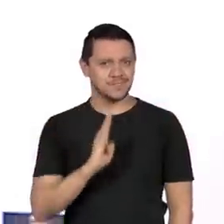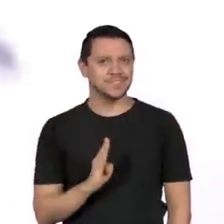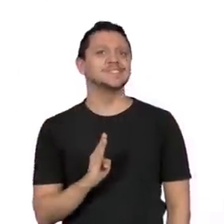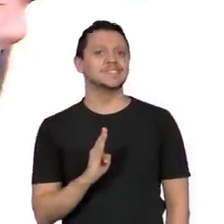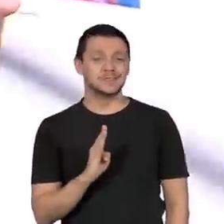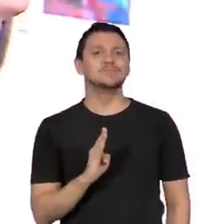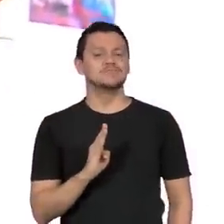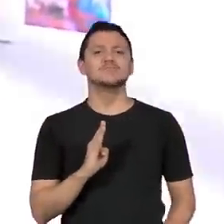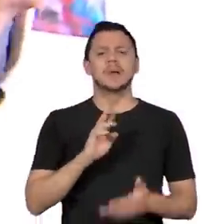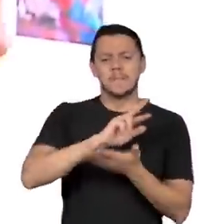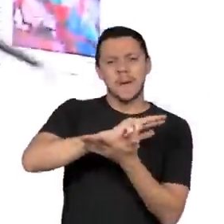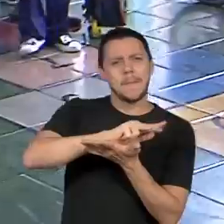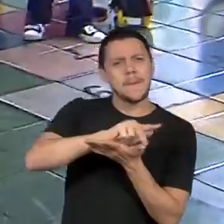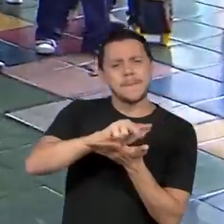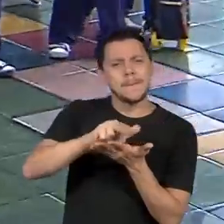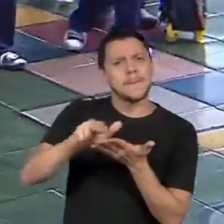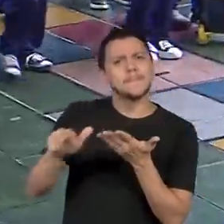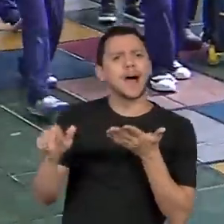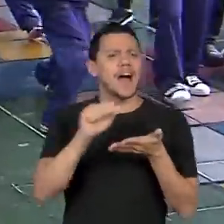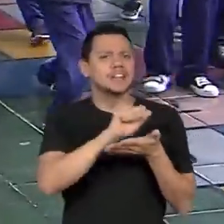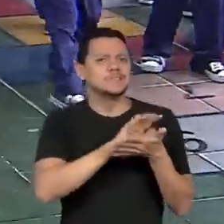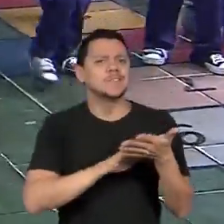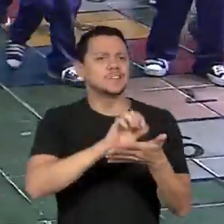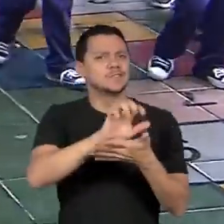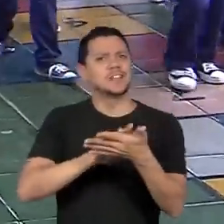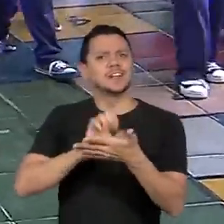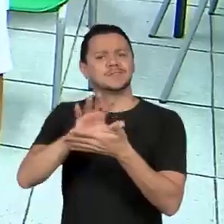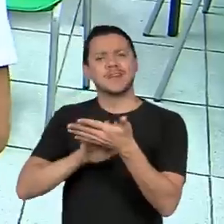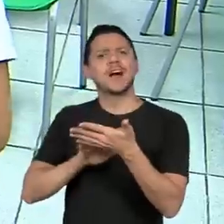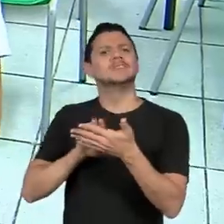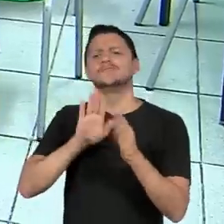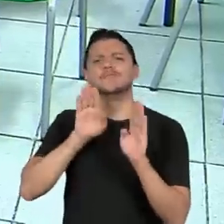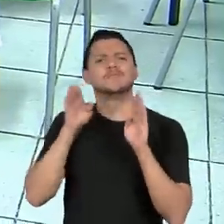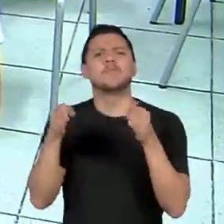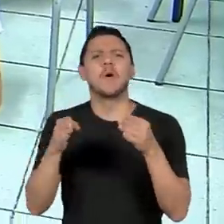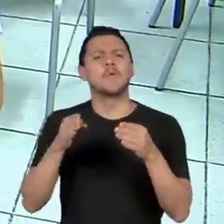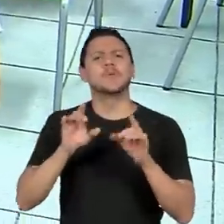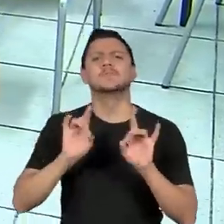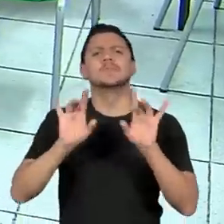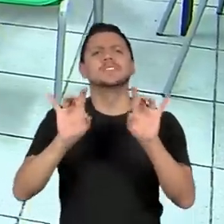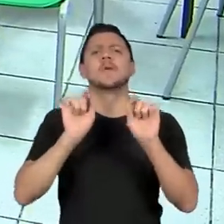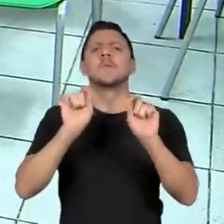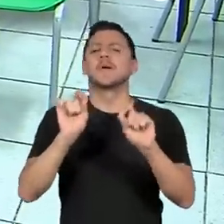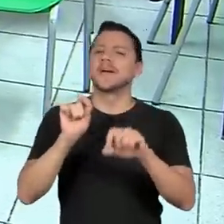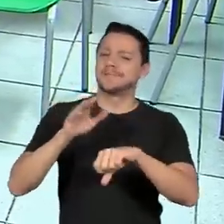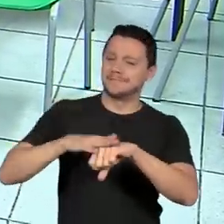Todas as atividades são desenvolvidas especialmente por meio da arte.